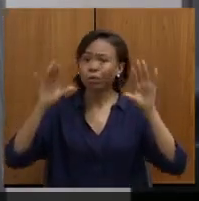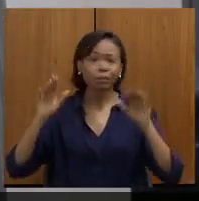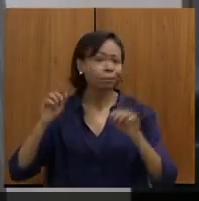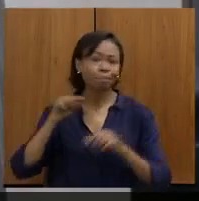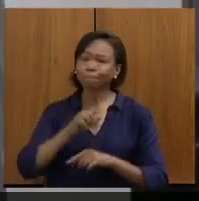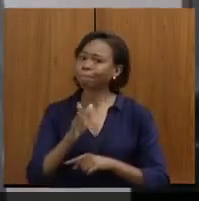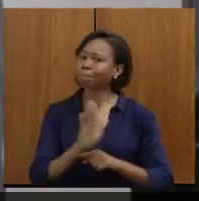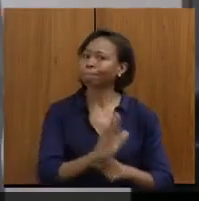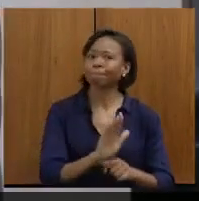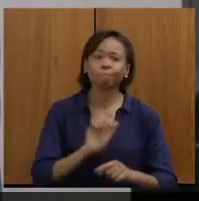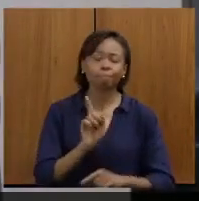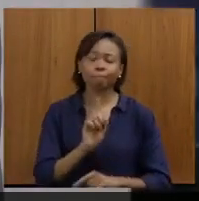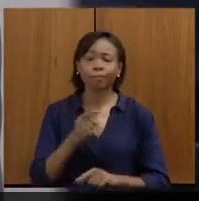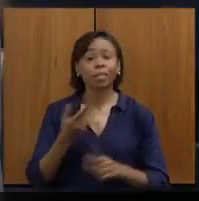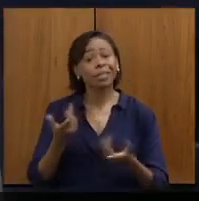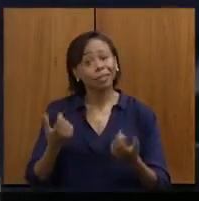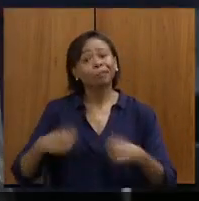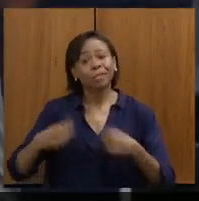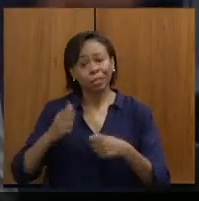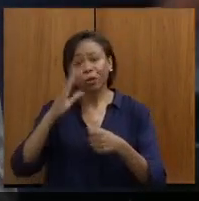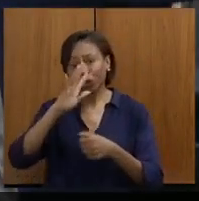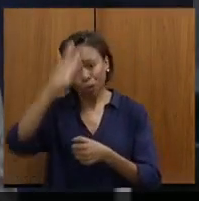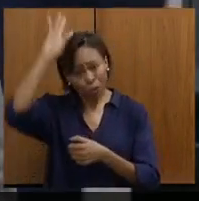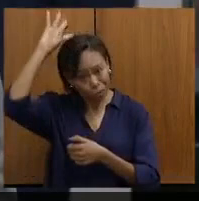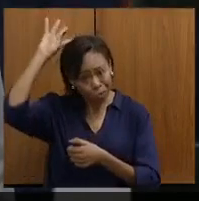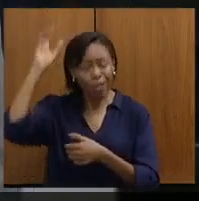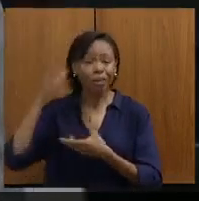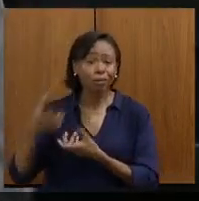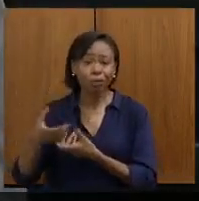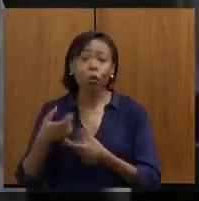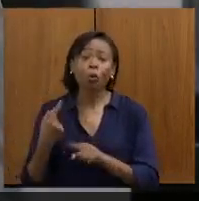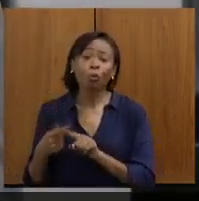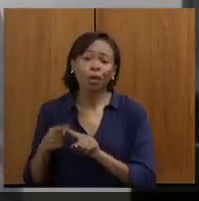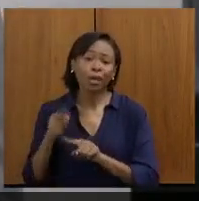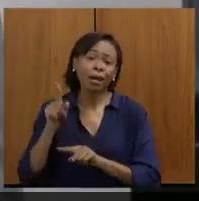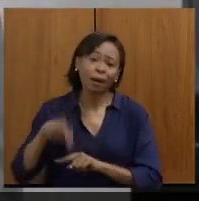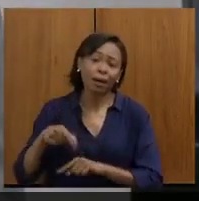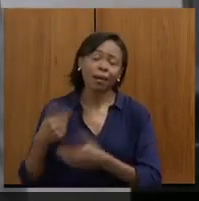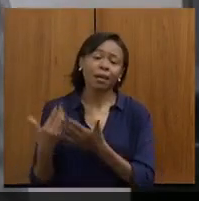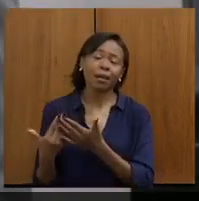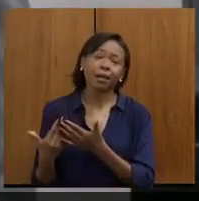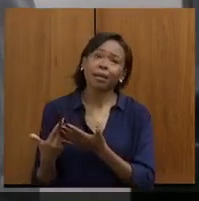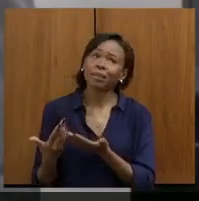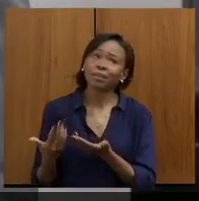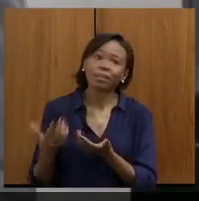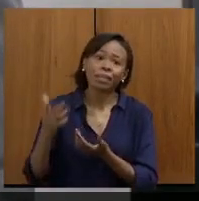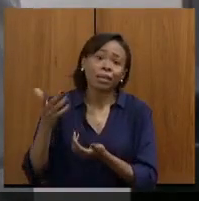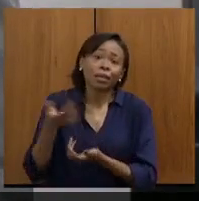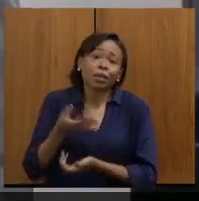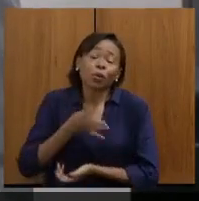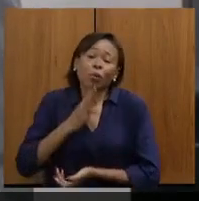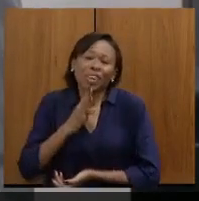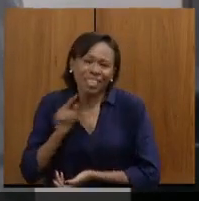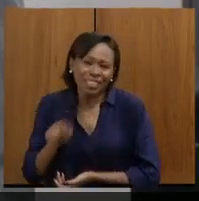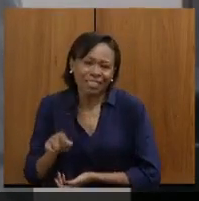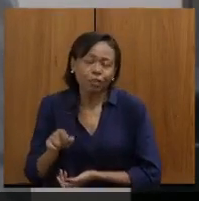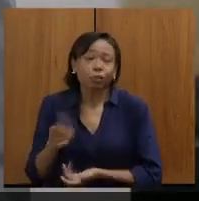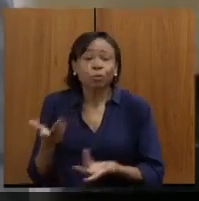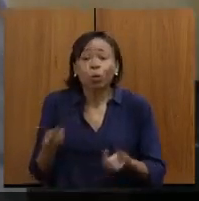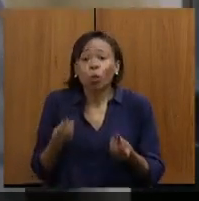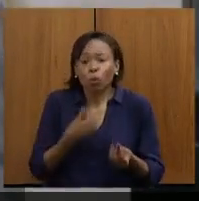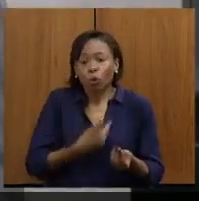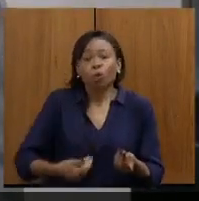causa da expertise. Qual que o custo para o Estado disso? Eu sei que, eu não quero nem te cobrar uma resposta porque essa é uma questão de governo,